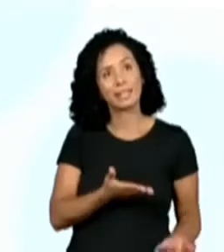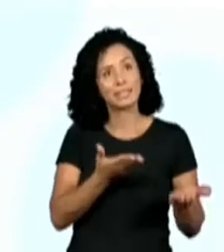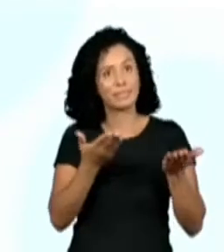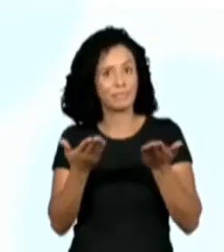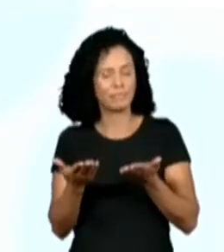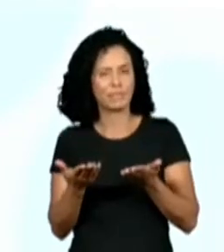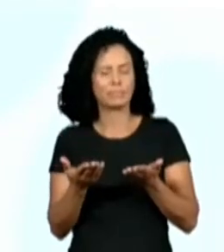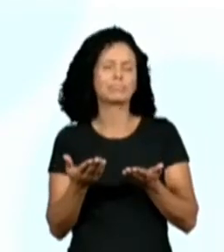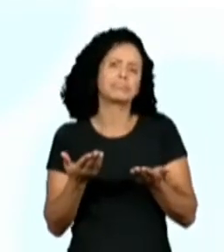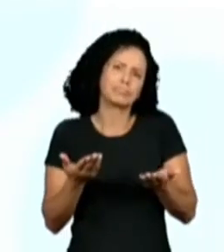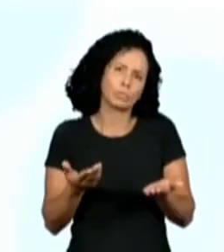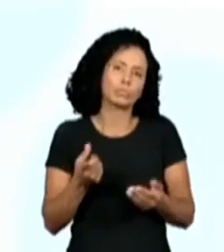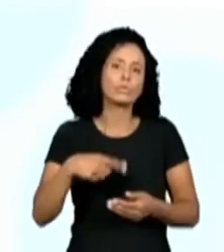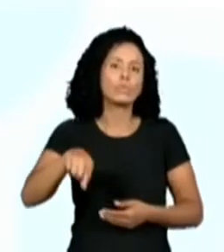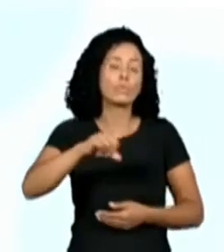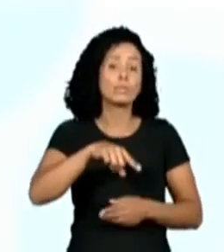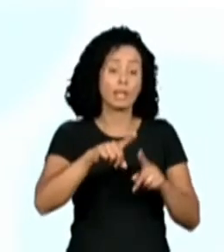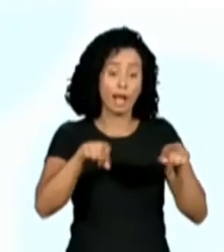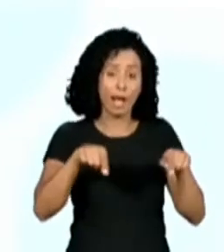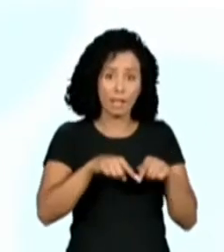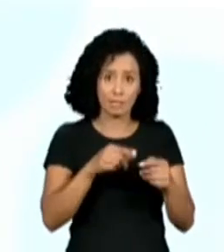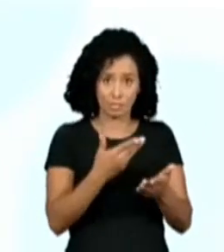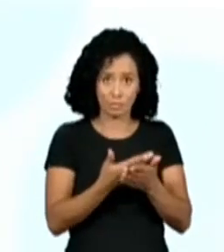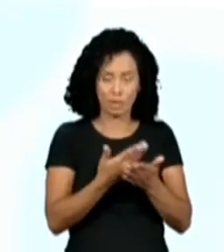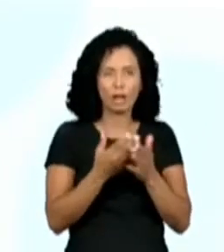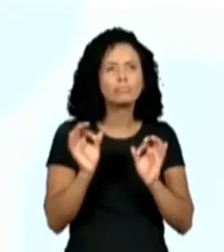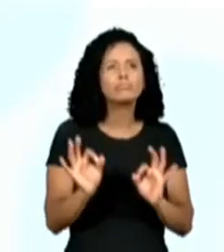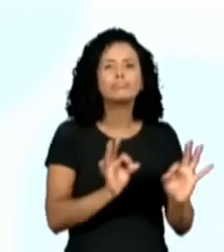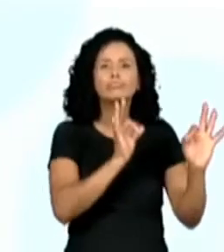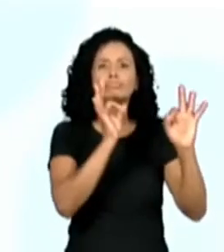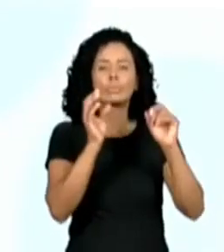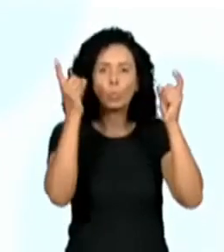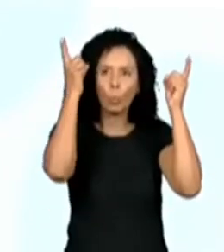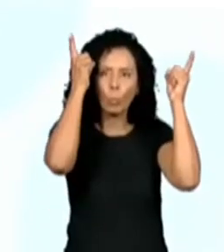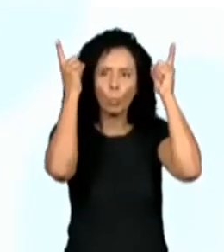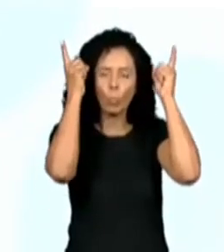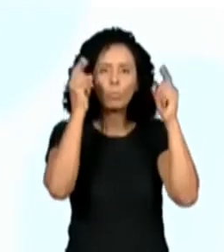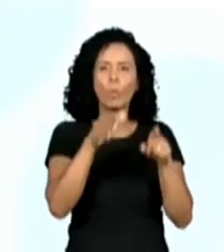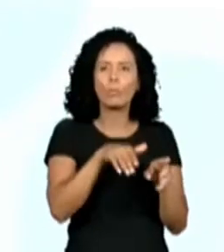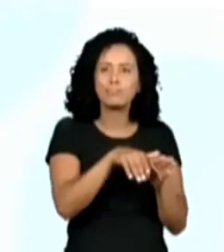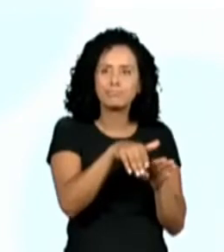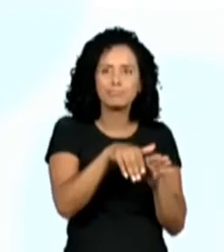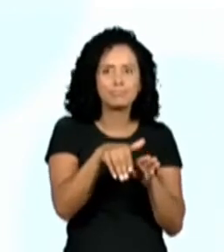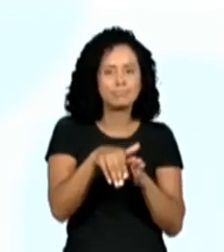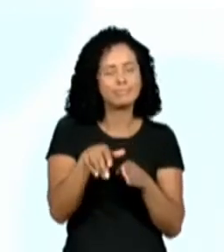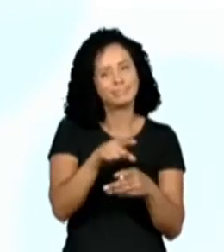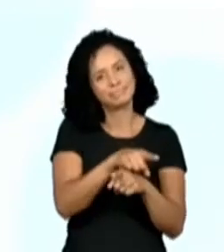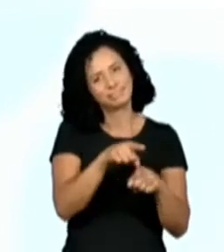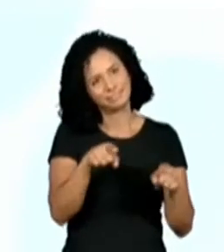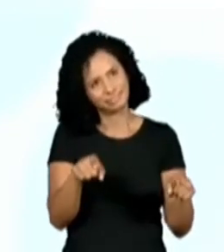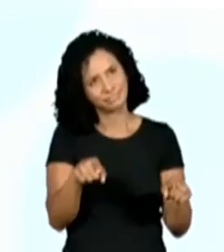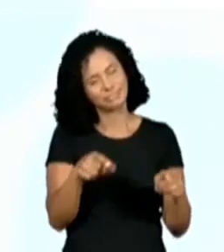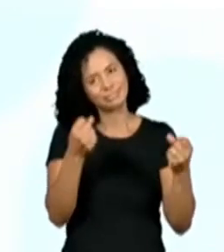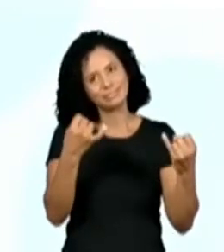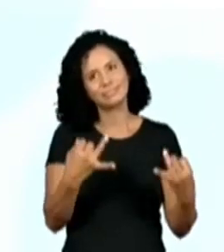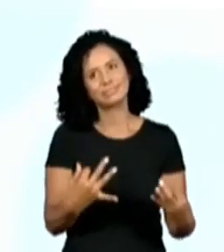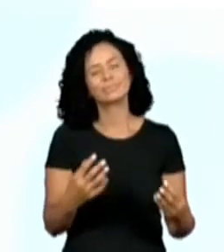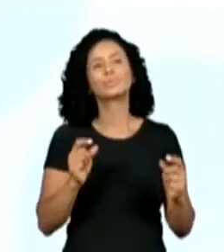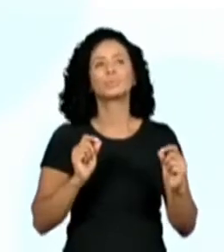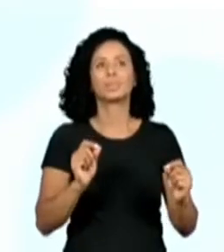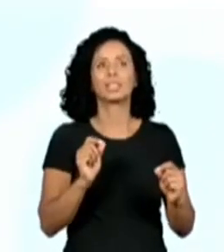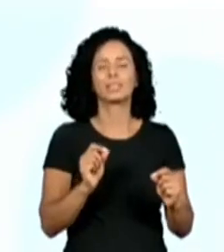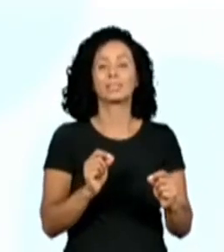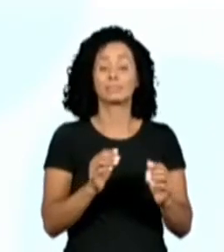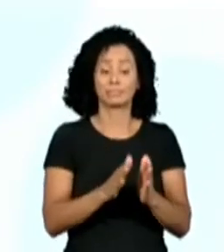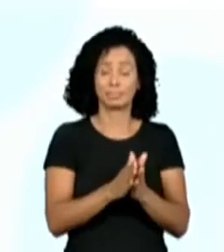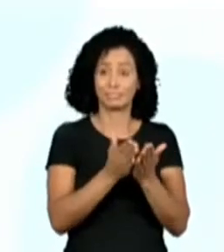de aula? Vamos seguir aqui as instruções do nosso friendly robot. O nosso amigo robozinho, ele está aqui com a gente. Ele está falando assim, open your